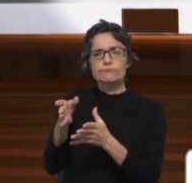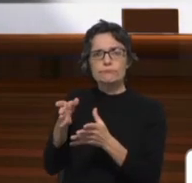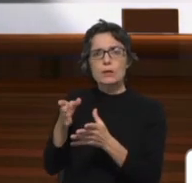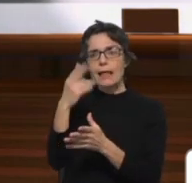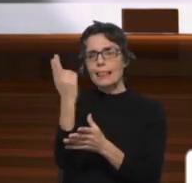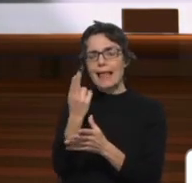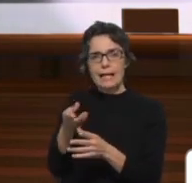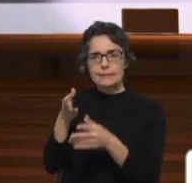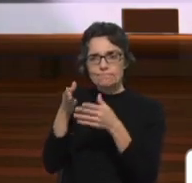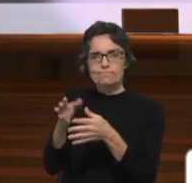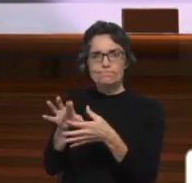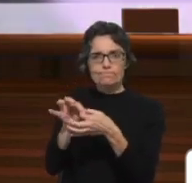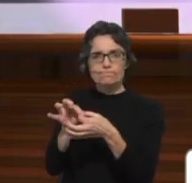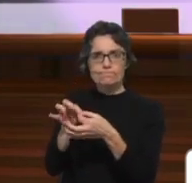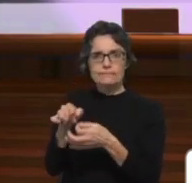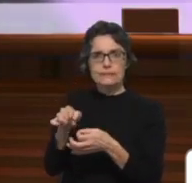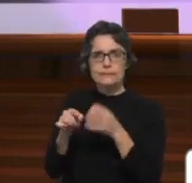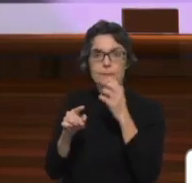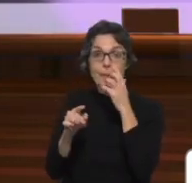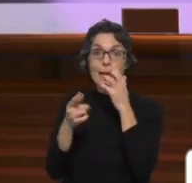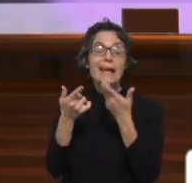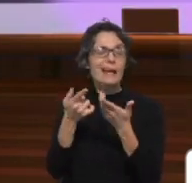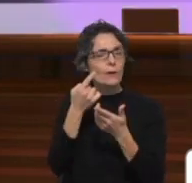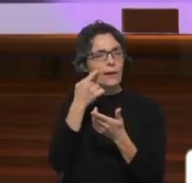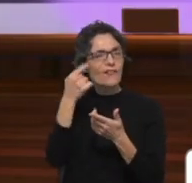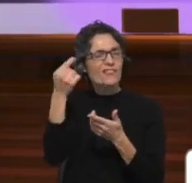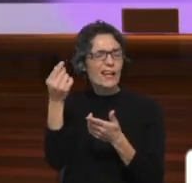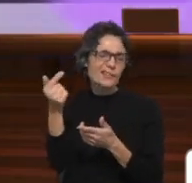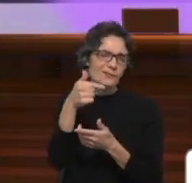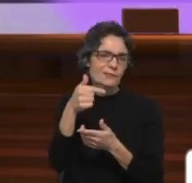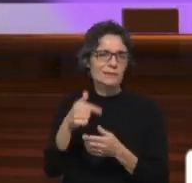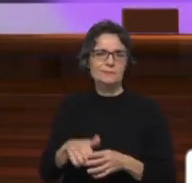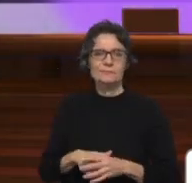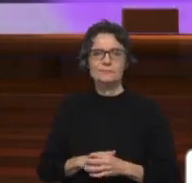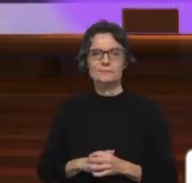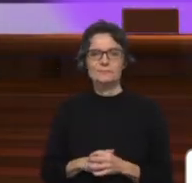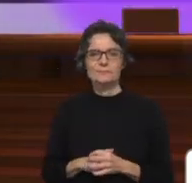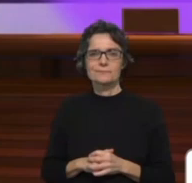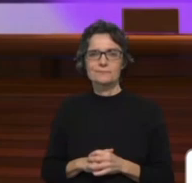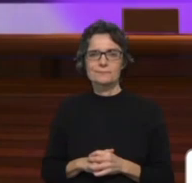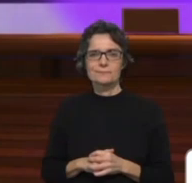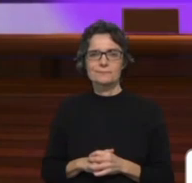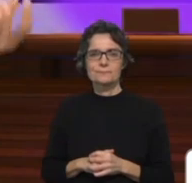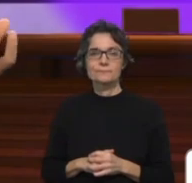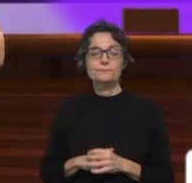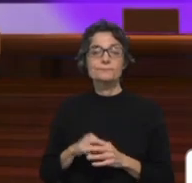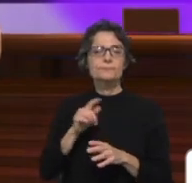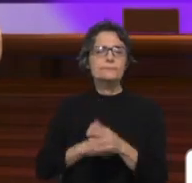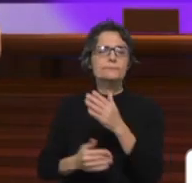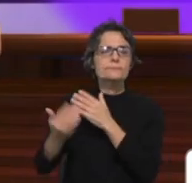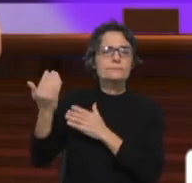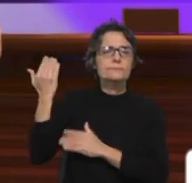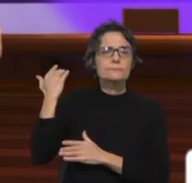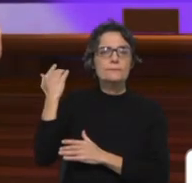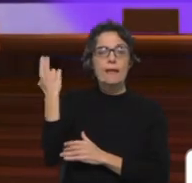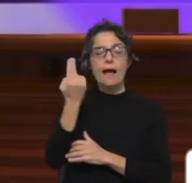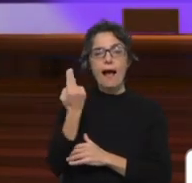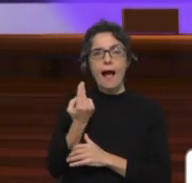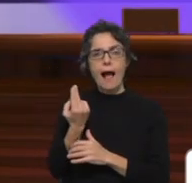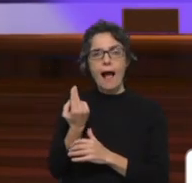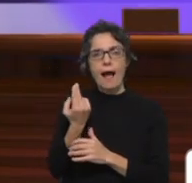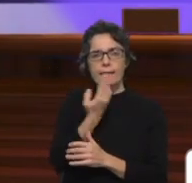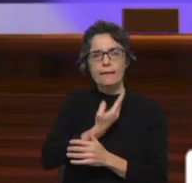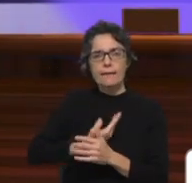artística. Mergulhemos por um instante nesse universo. A origem das artes clássicas indianas